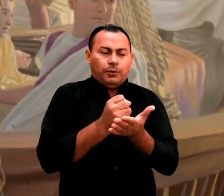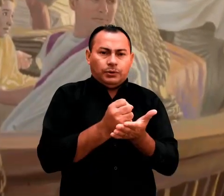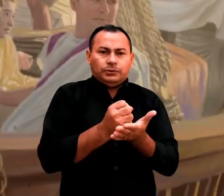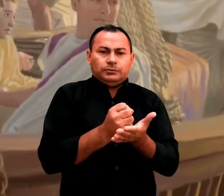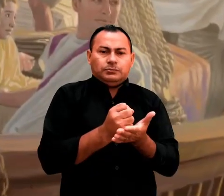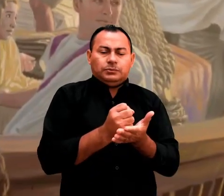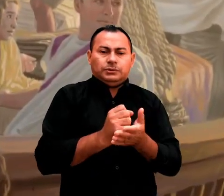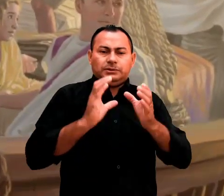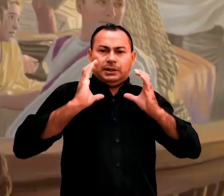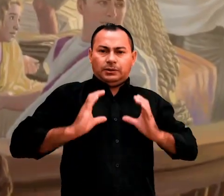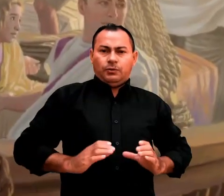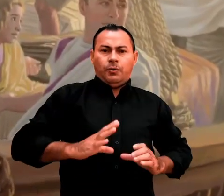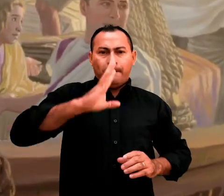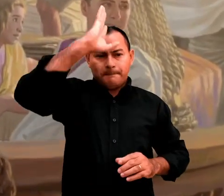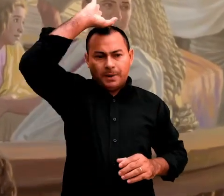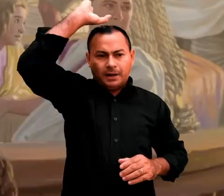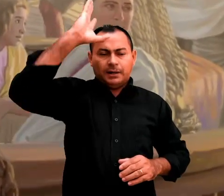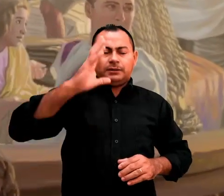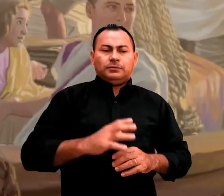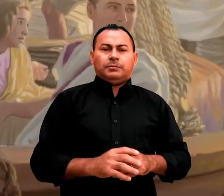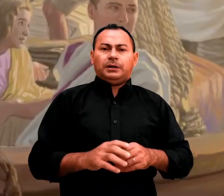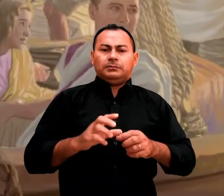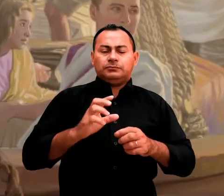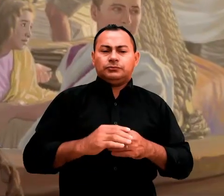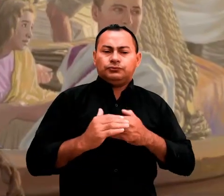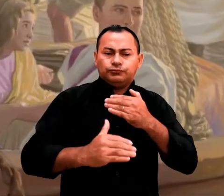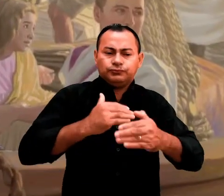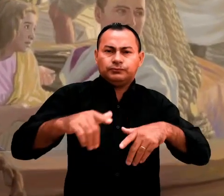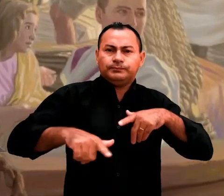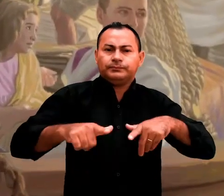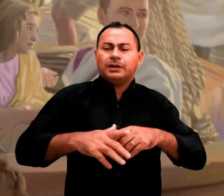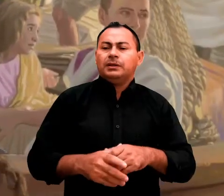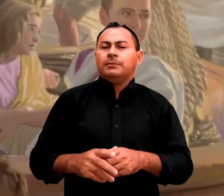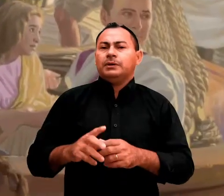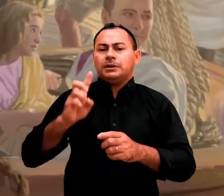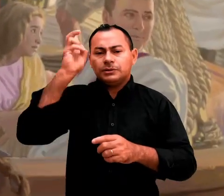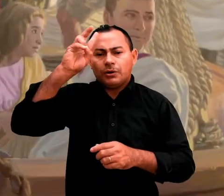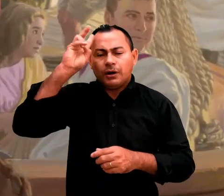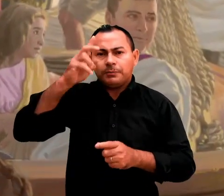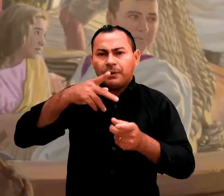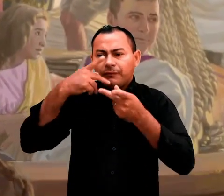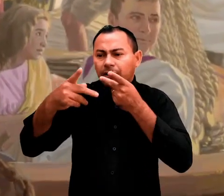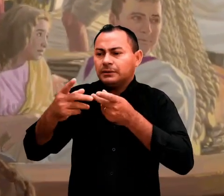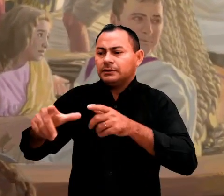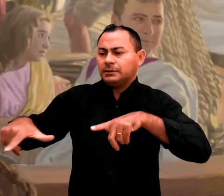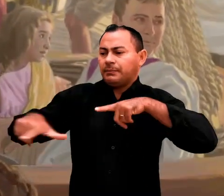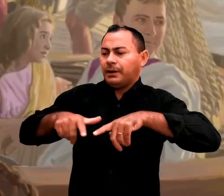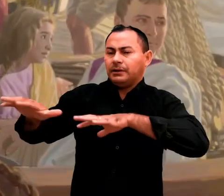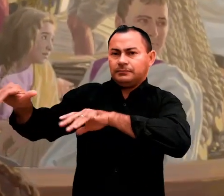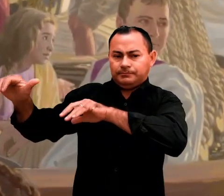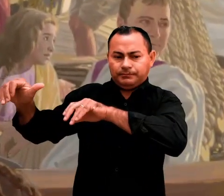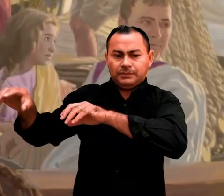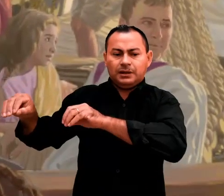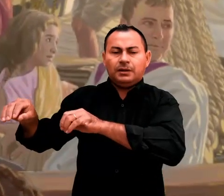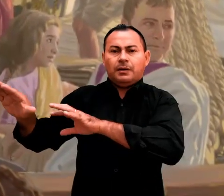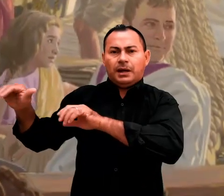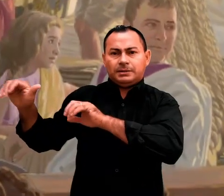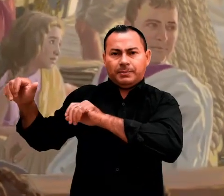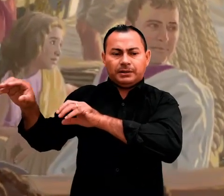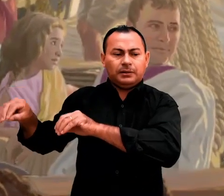missionário na Espanha. A história acrescenta que depois de trabalhar na Espanha, Paulo retornou para Éfeso.